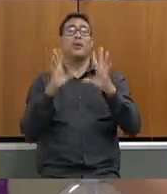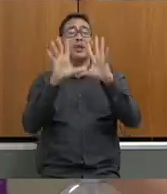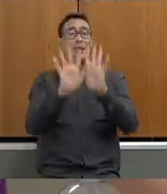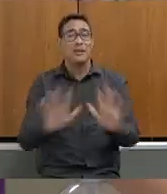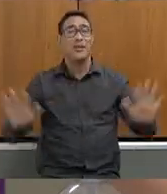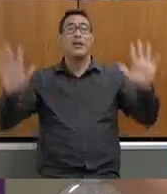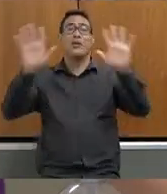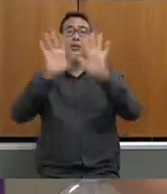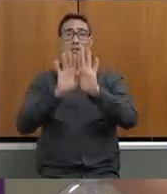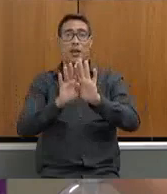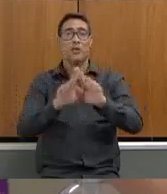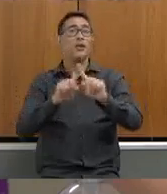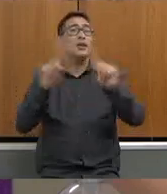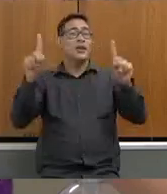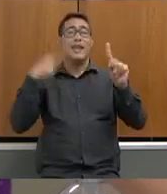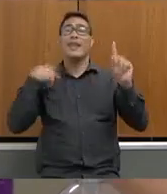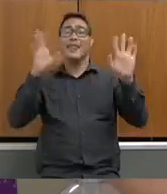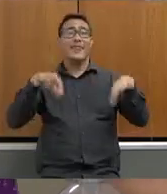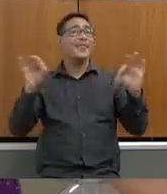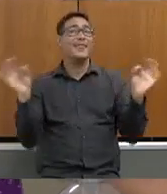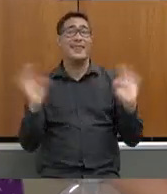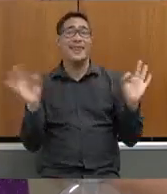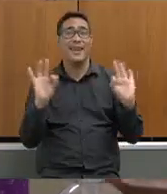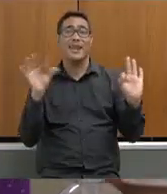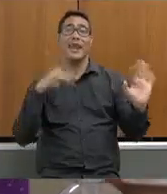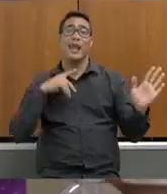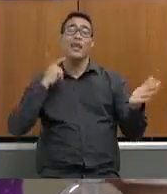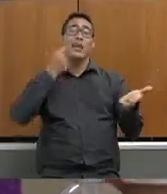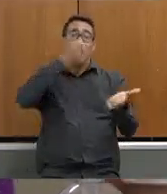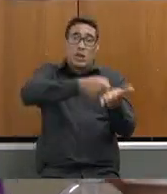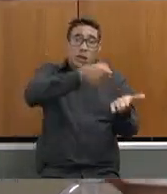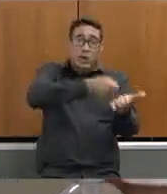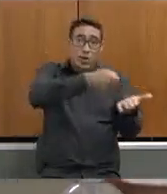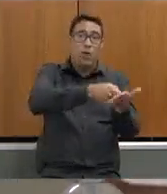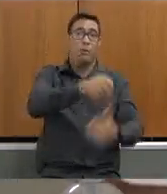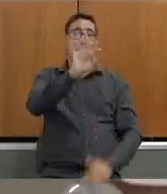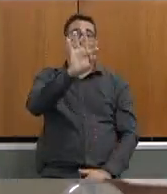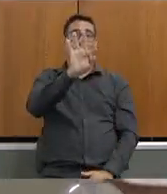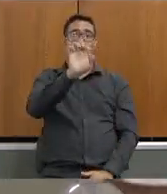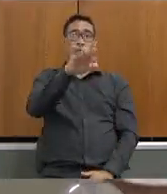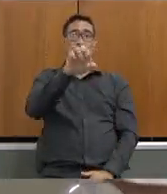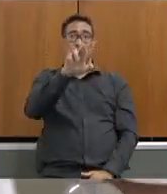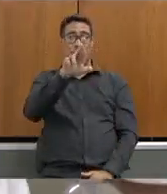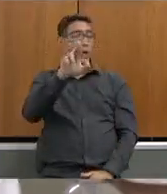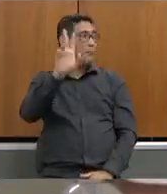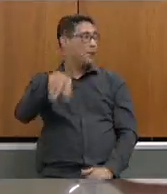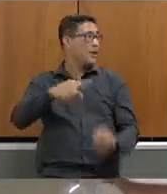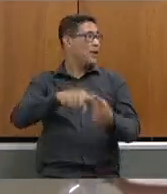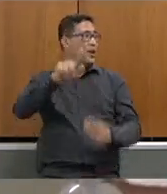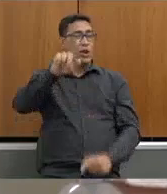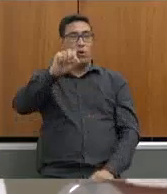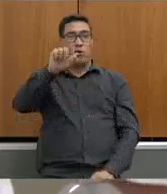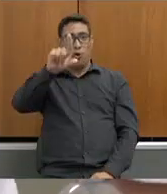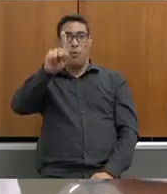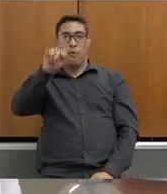escolar e que ninguém cobra do Temer do Temer golpista que usurpou a presidência da república